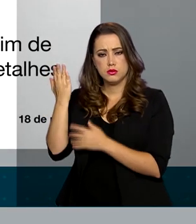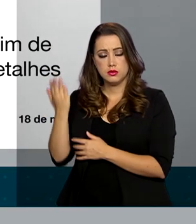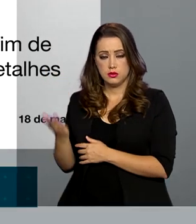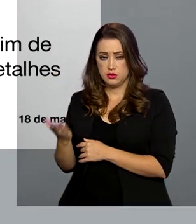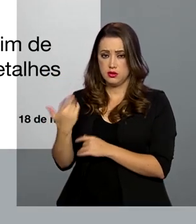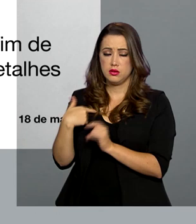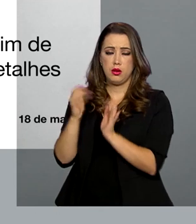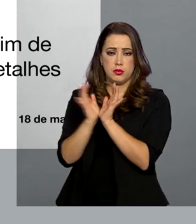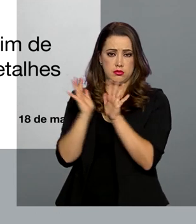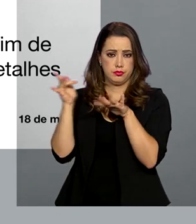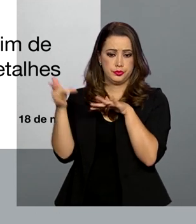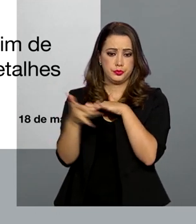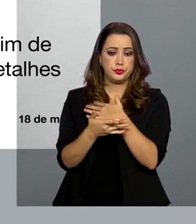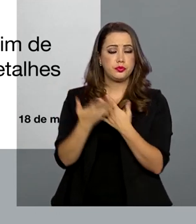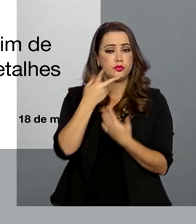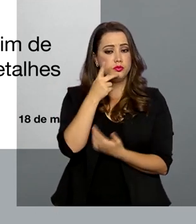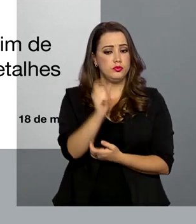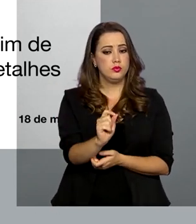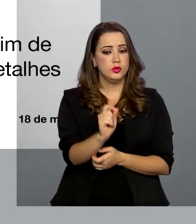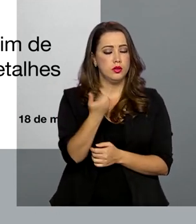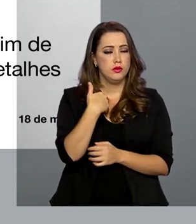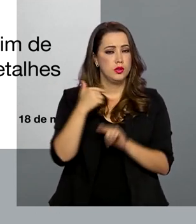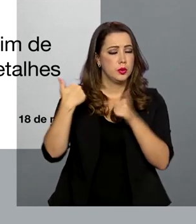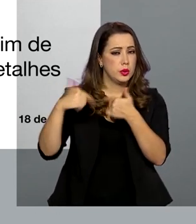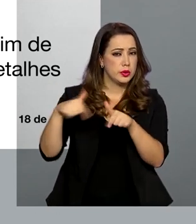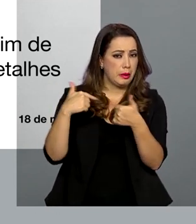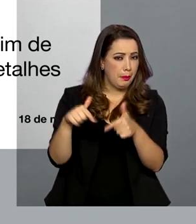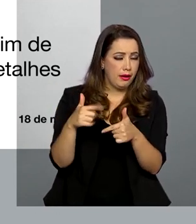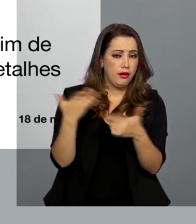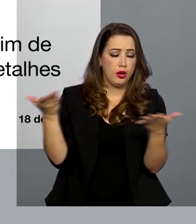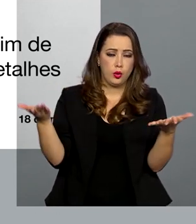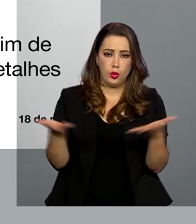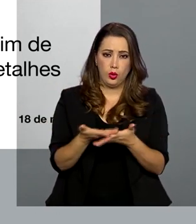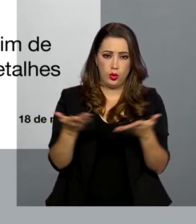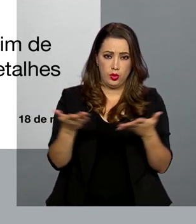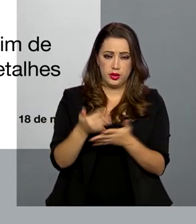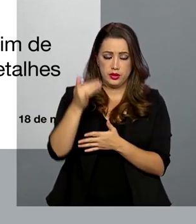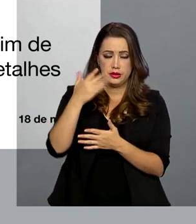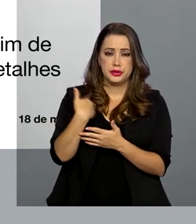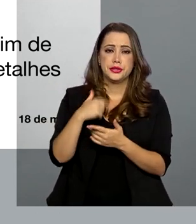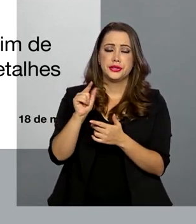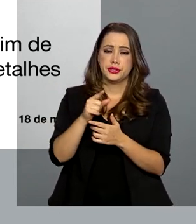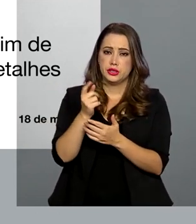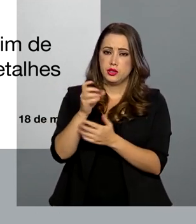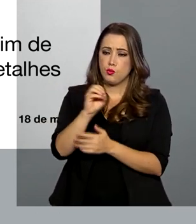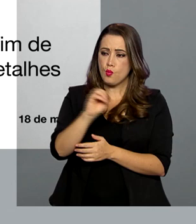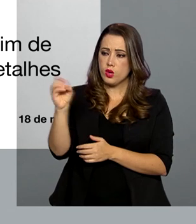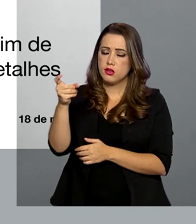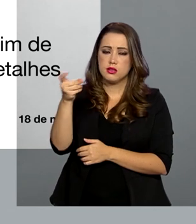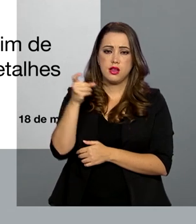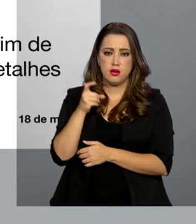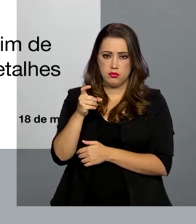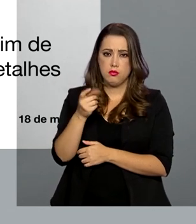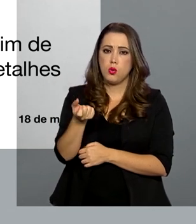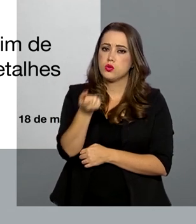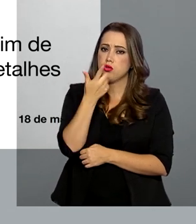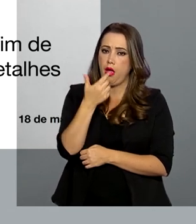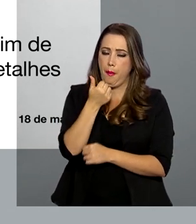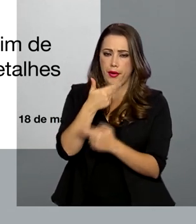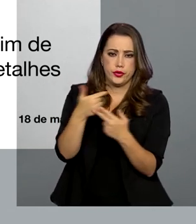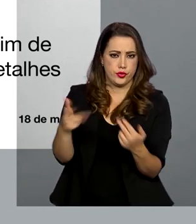suas redes sociais, destacando que essa medida que abrange antirretrovirais e antivirais, ela deve facilitar